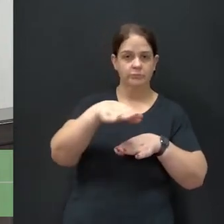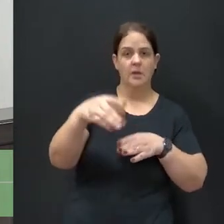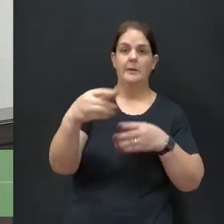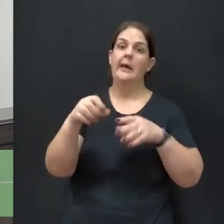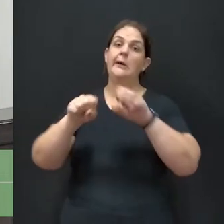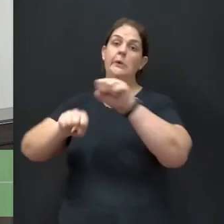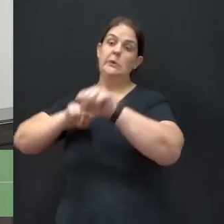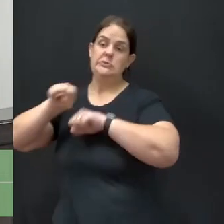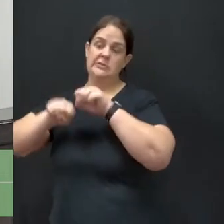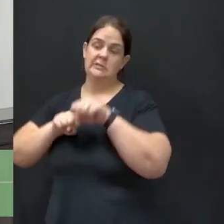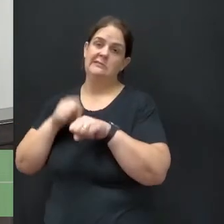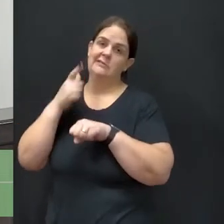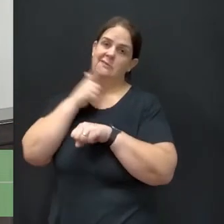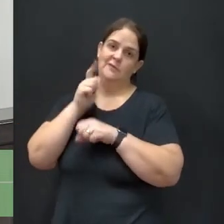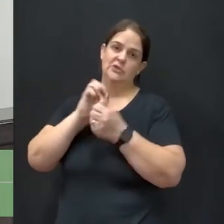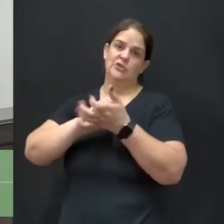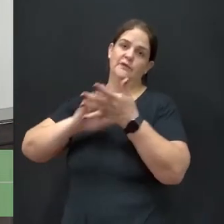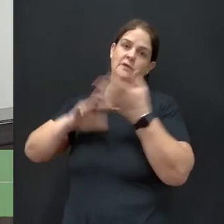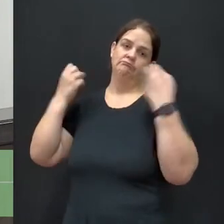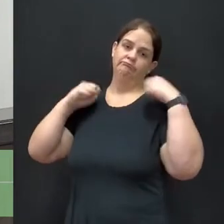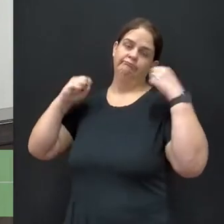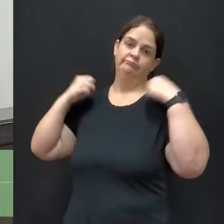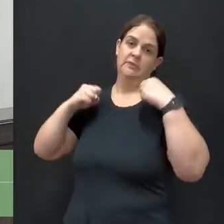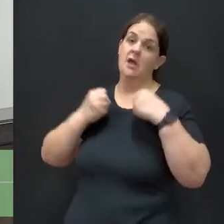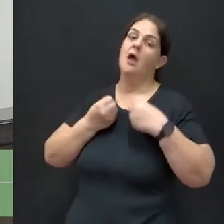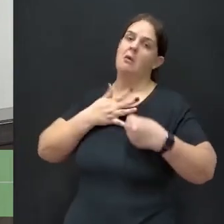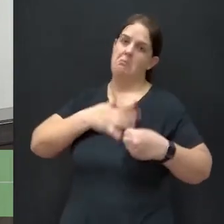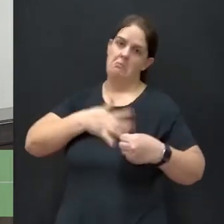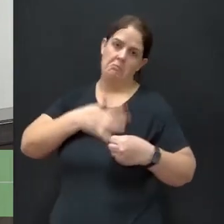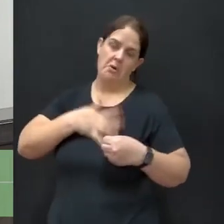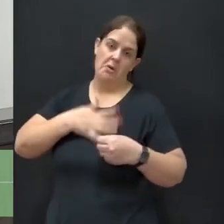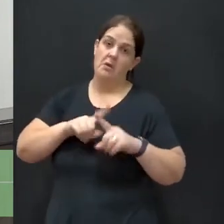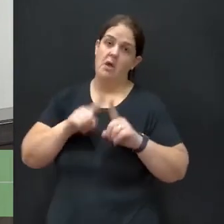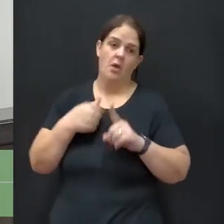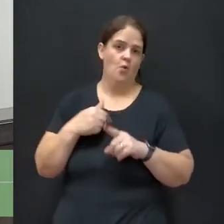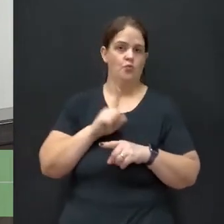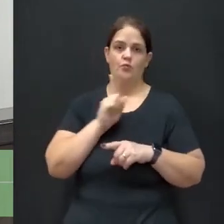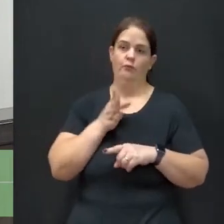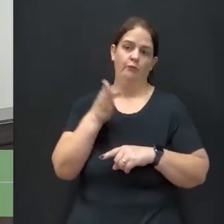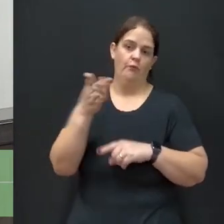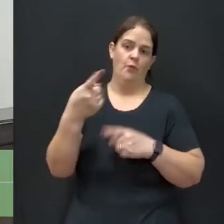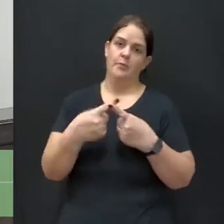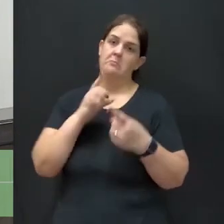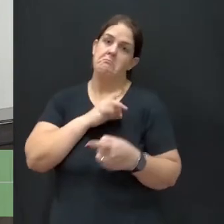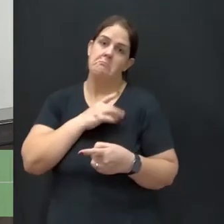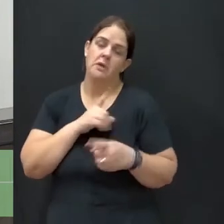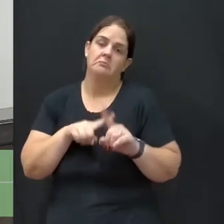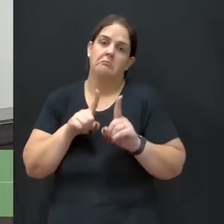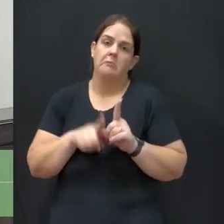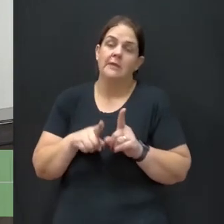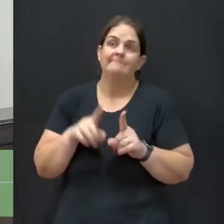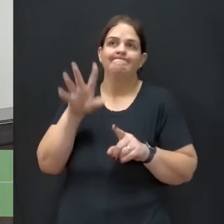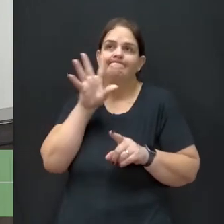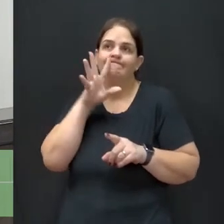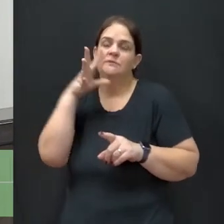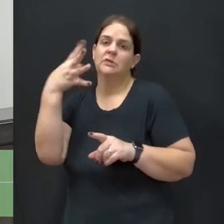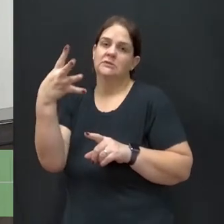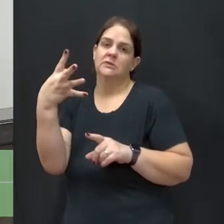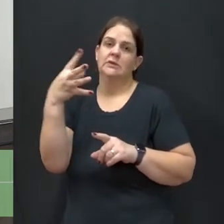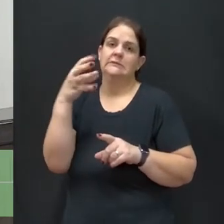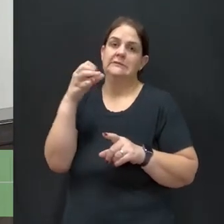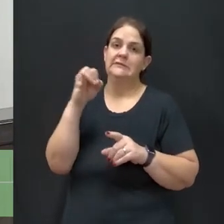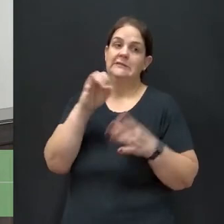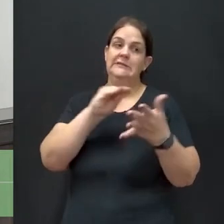está lá fazendo a sua atividade física e, por sinal, muito prazerosa, eu não vou porque eu tenho medo mesmo. Mas é uma situação em que quando não tivermos